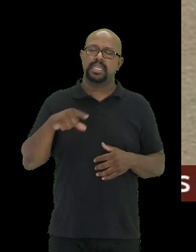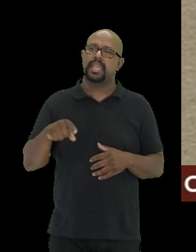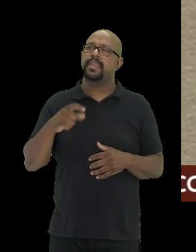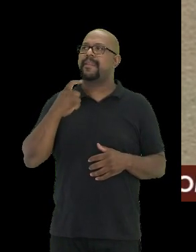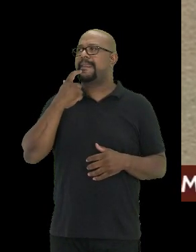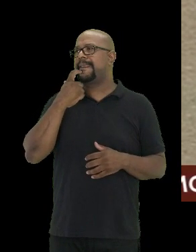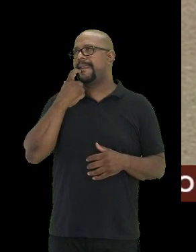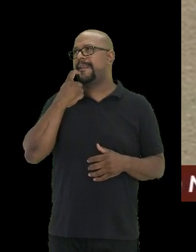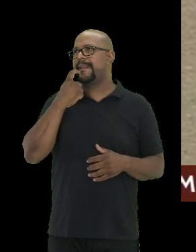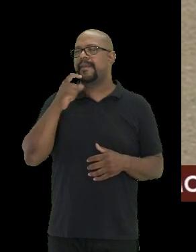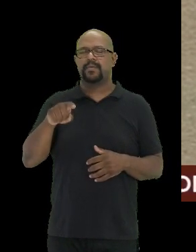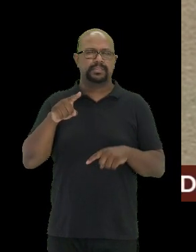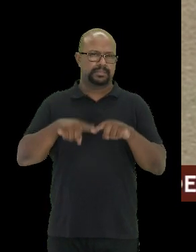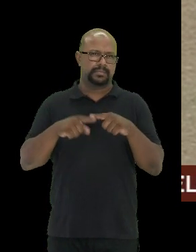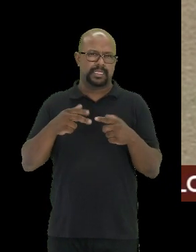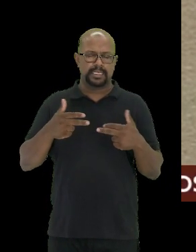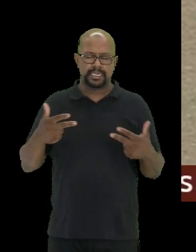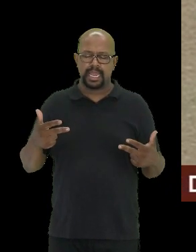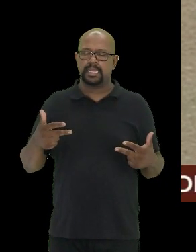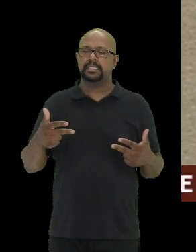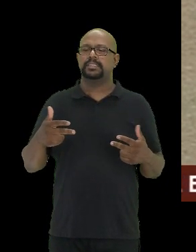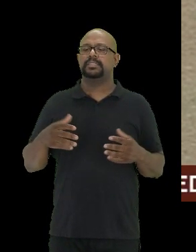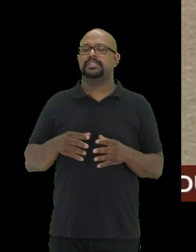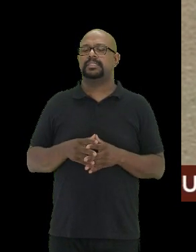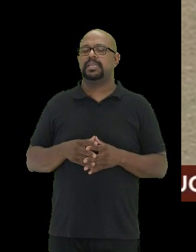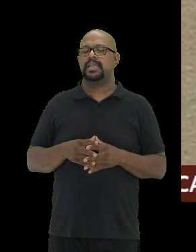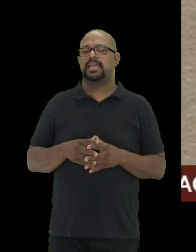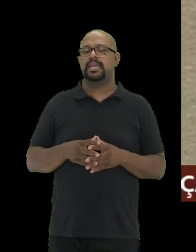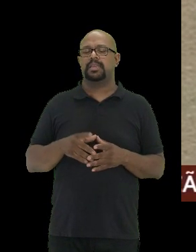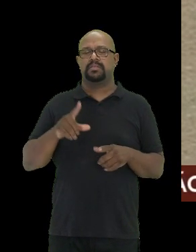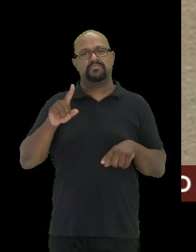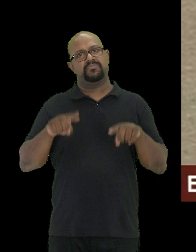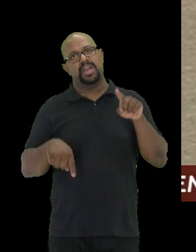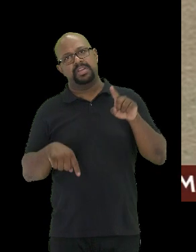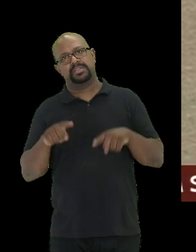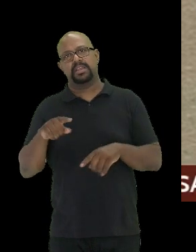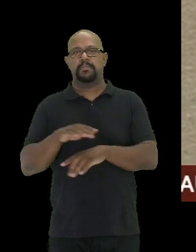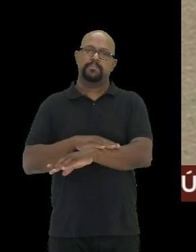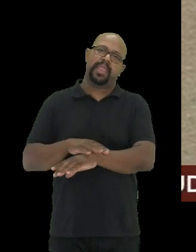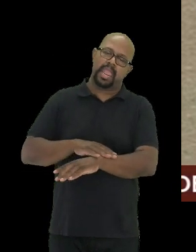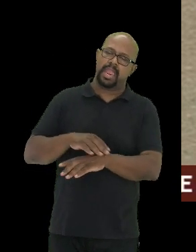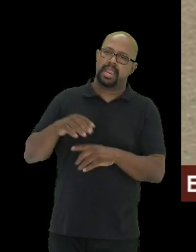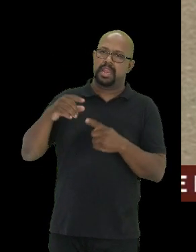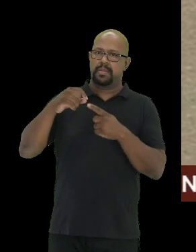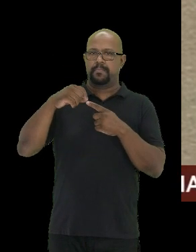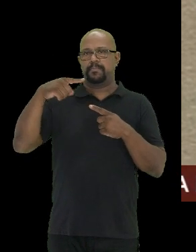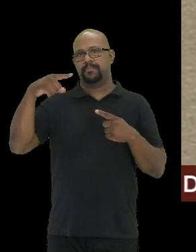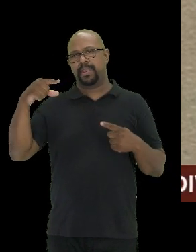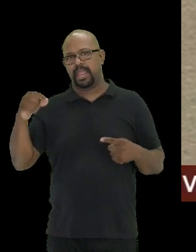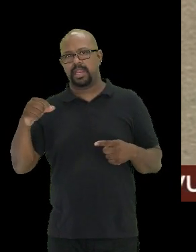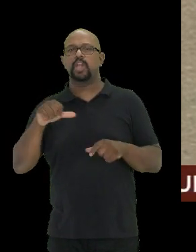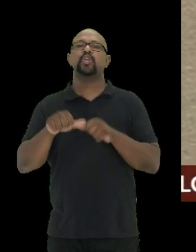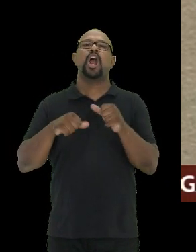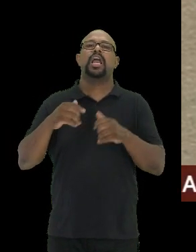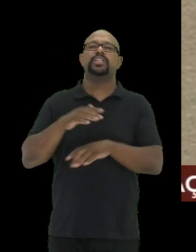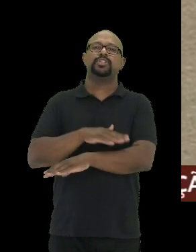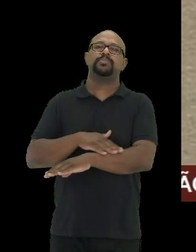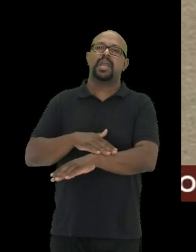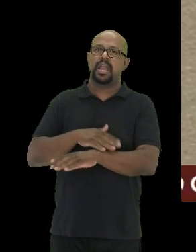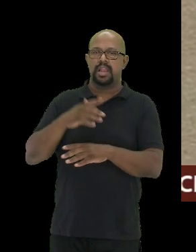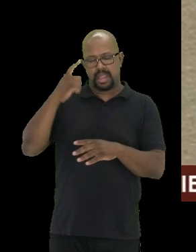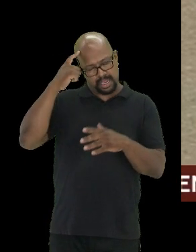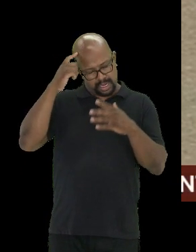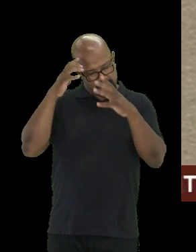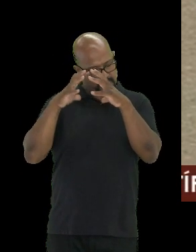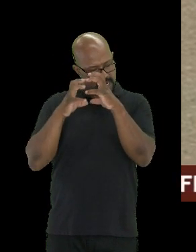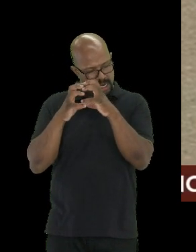e com esses materiais, que varia desde peles, penas, trocas de pele, crânios,